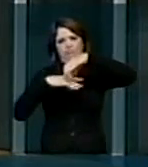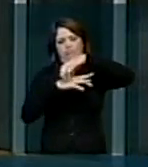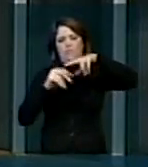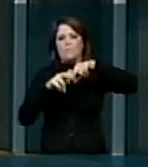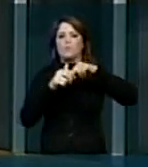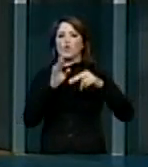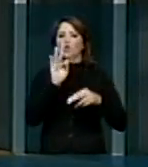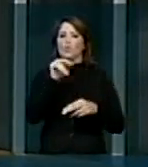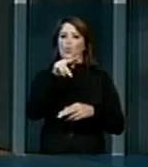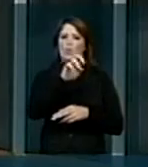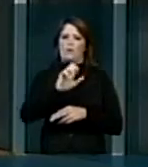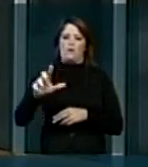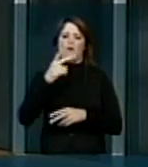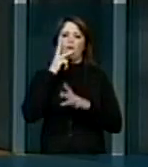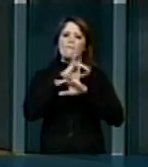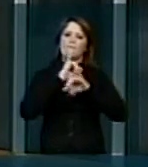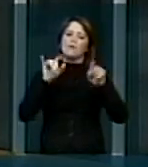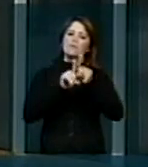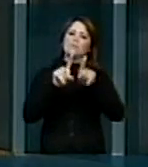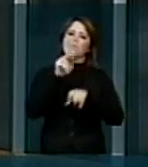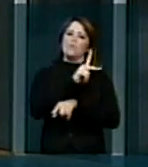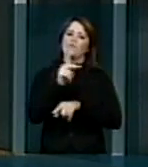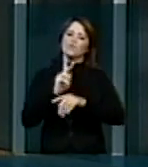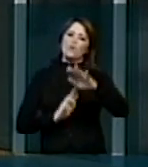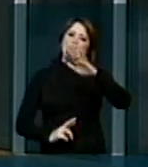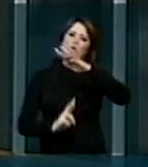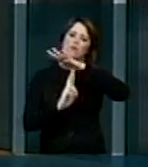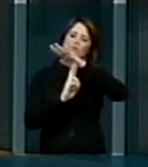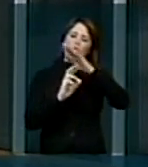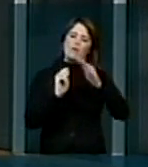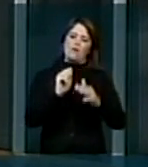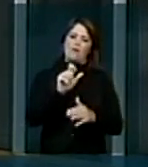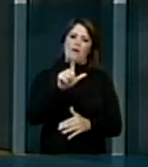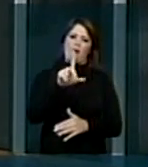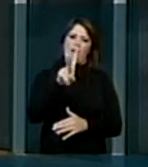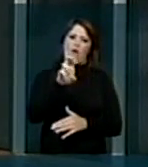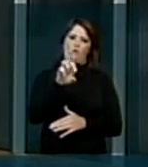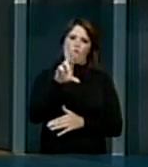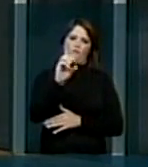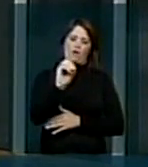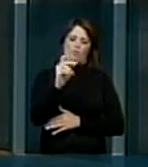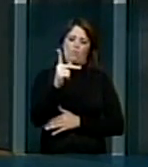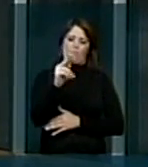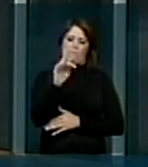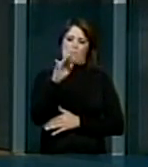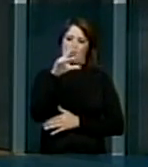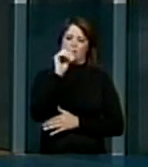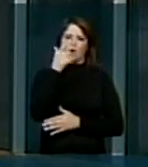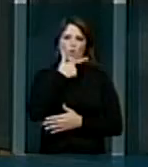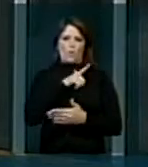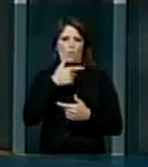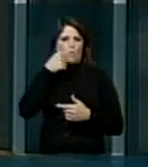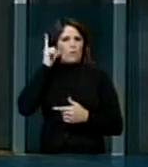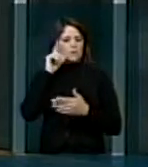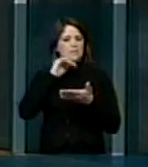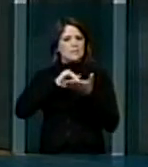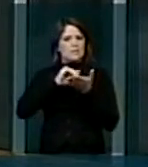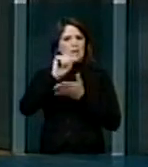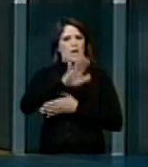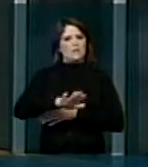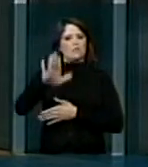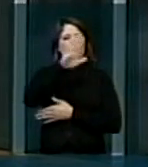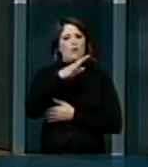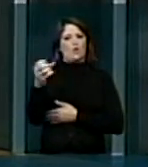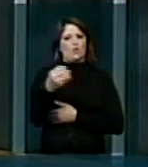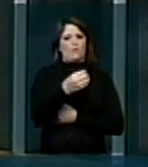respeito do professor reitor Álvaro Prata, que foi empossado ontem como secretário nacional da